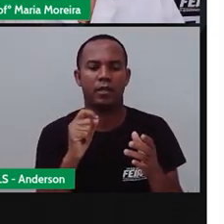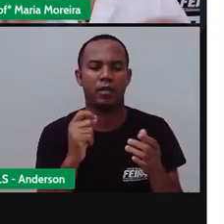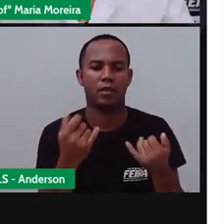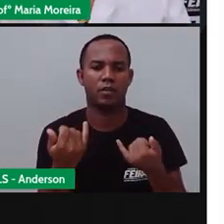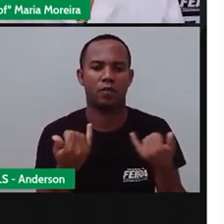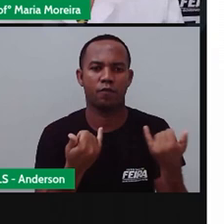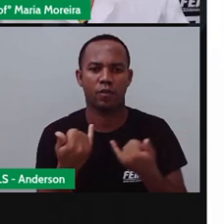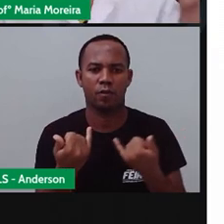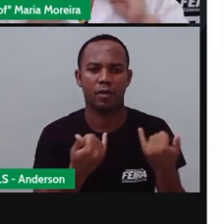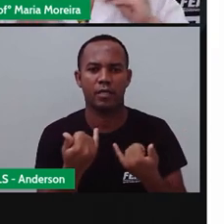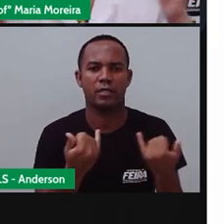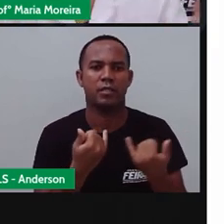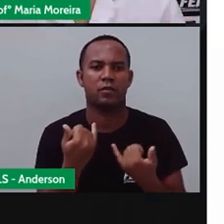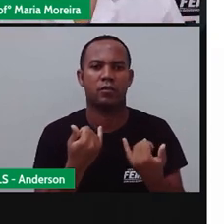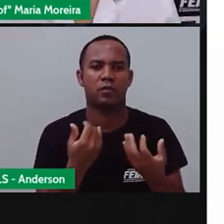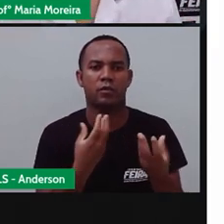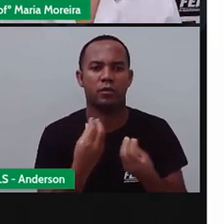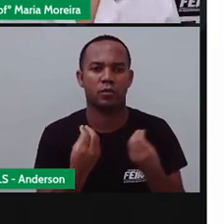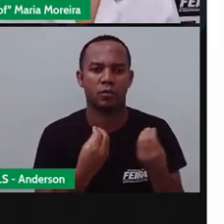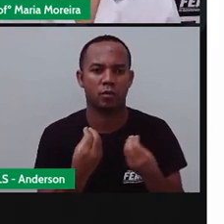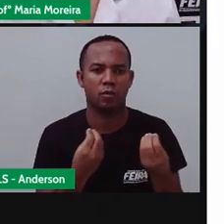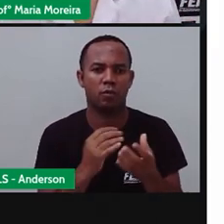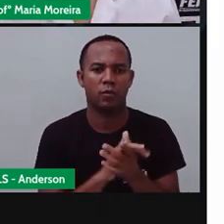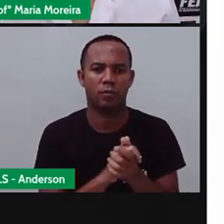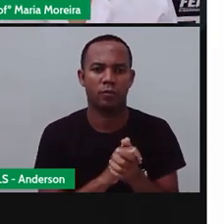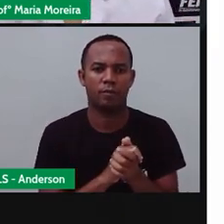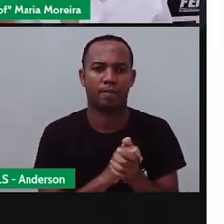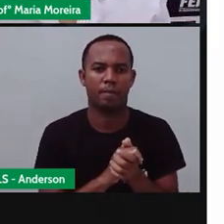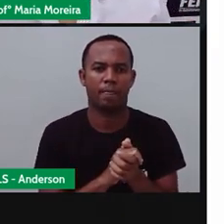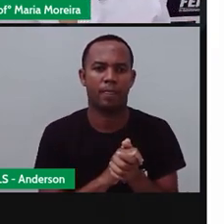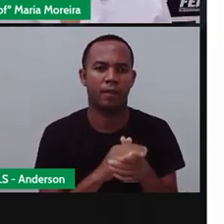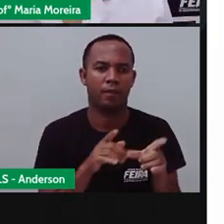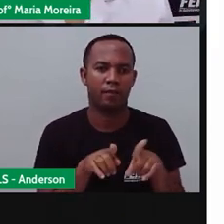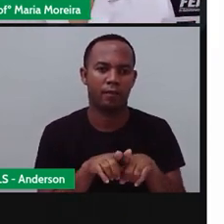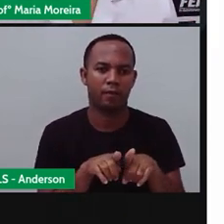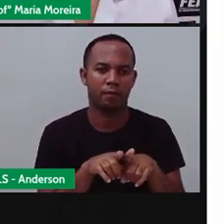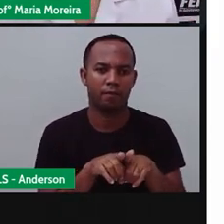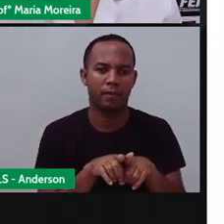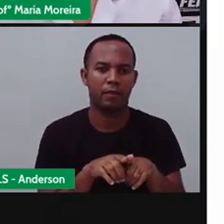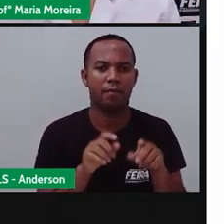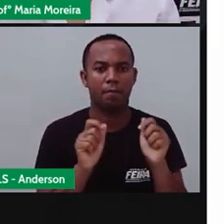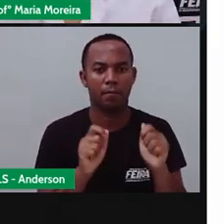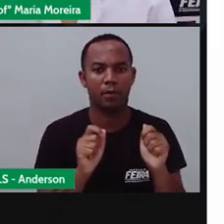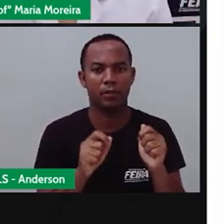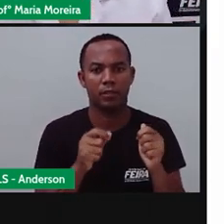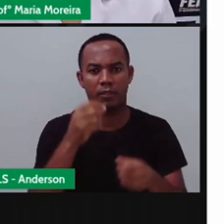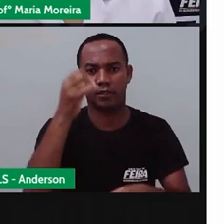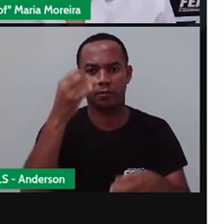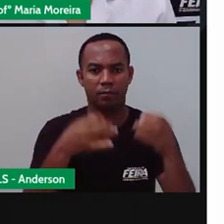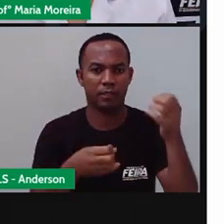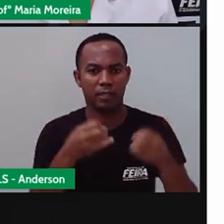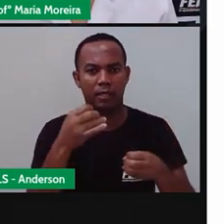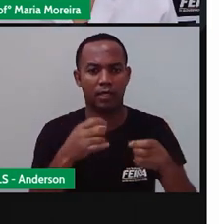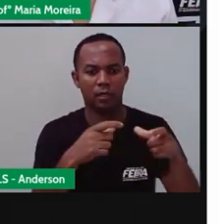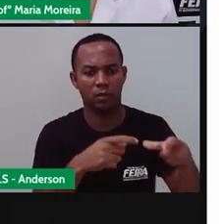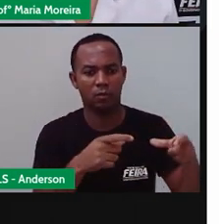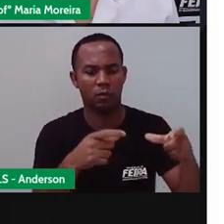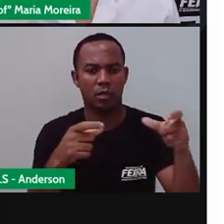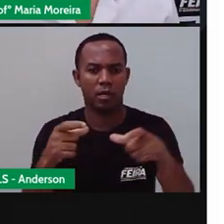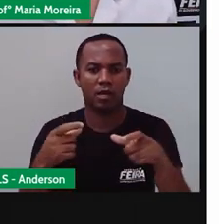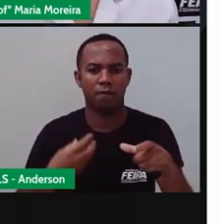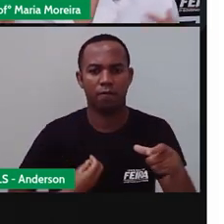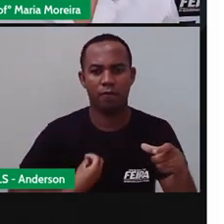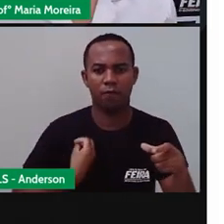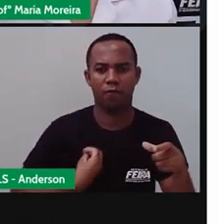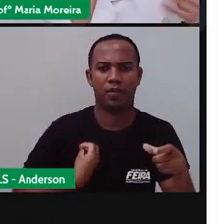que aconteça é a comunicação. Através deles, podemos dizer e descrever o espaço onde vivemos. Então,